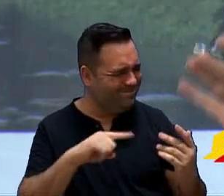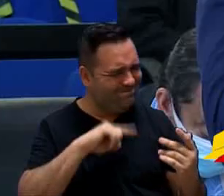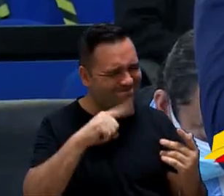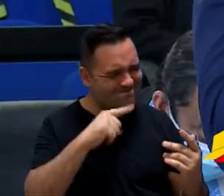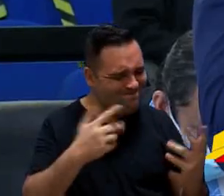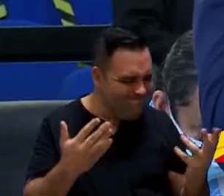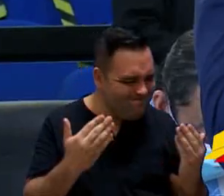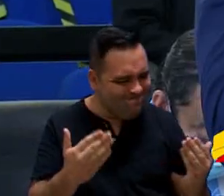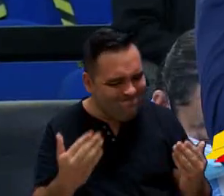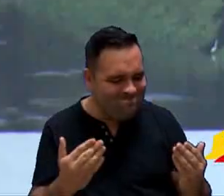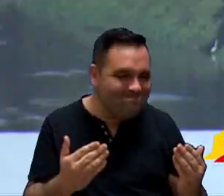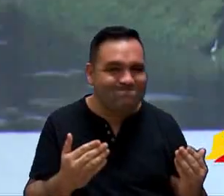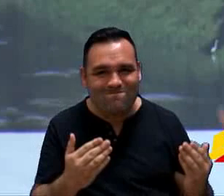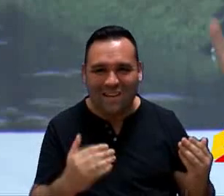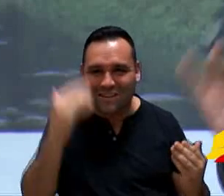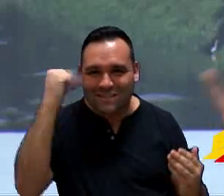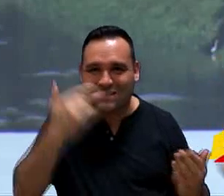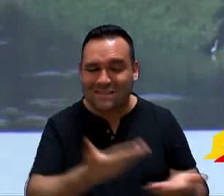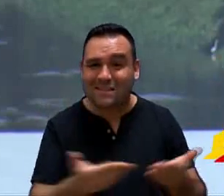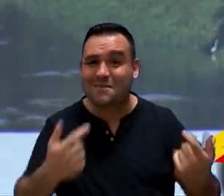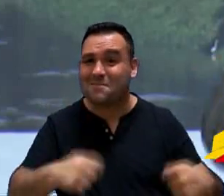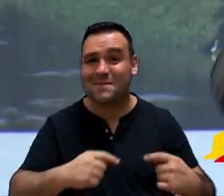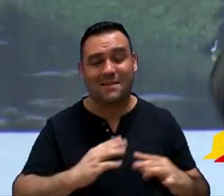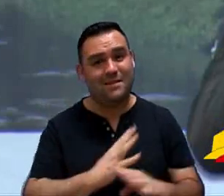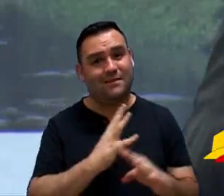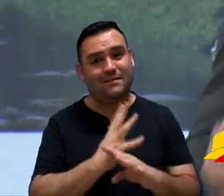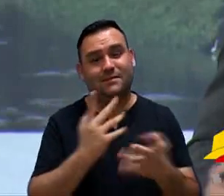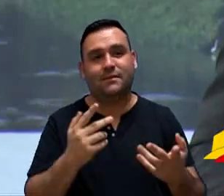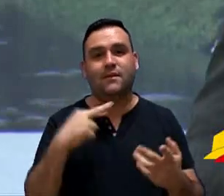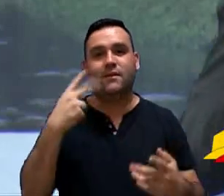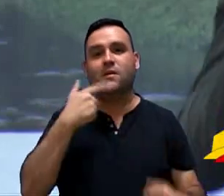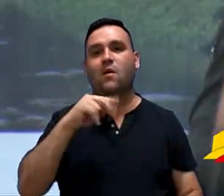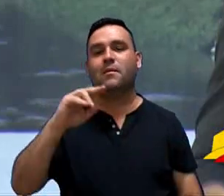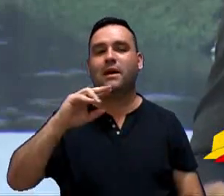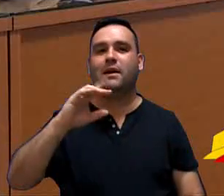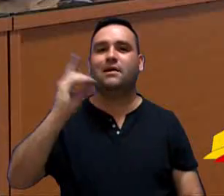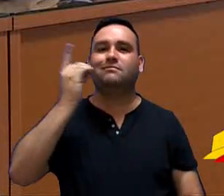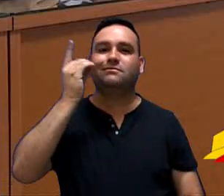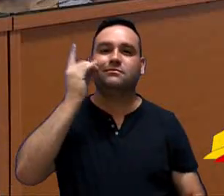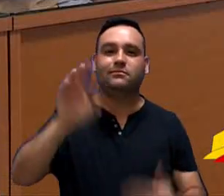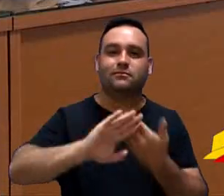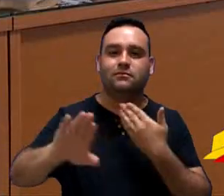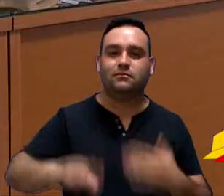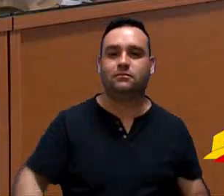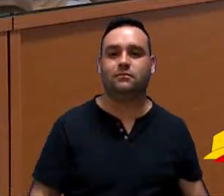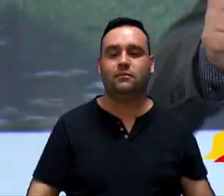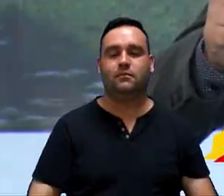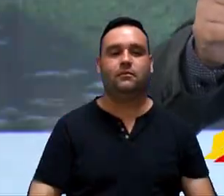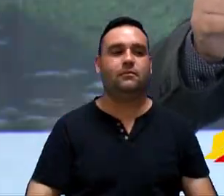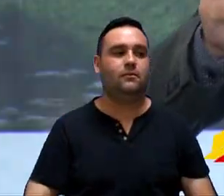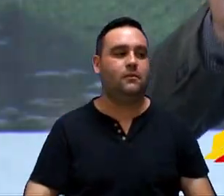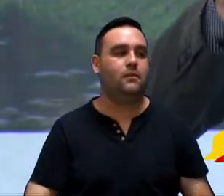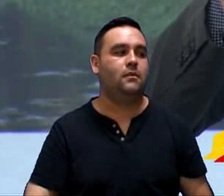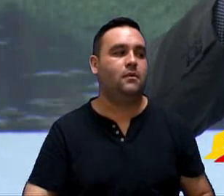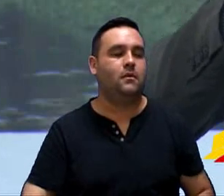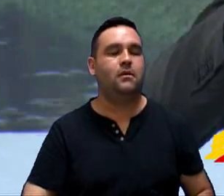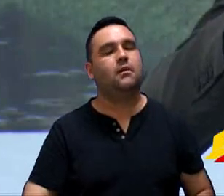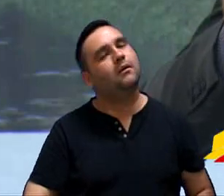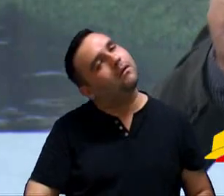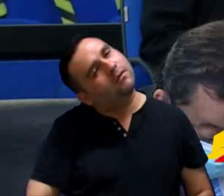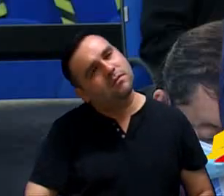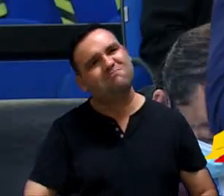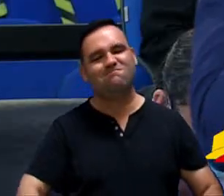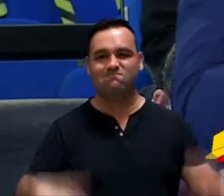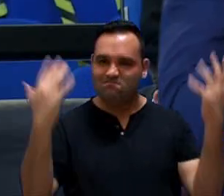pulga atrás da orelha? Sabe? Você tem que segurar, né? Vereador Dini quer uma parte. Passa, favor, presidente. Doutor Péreclis,